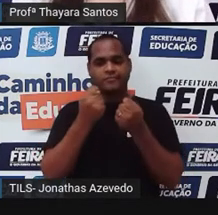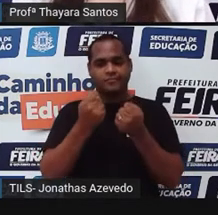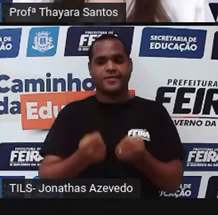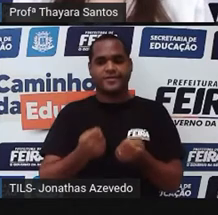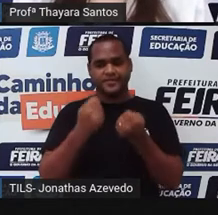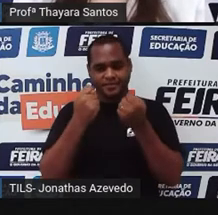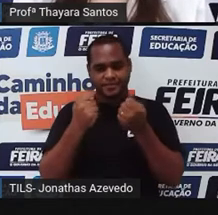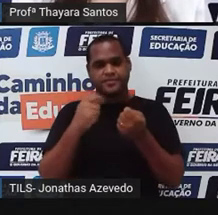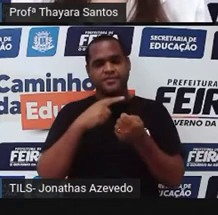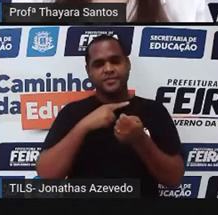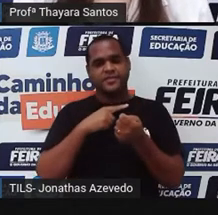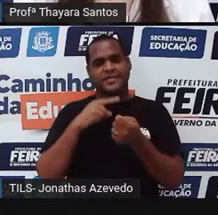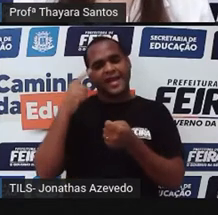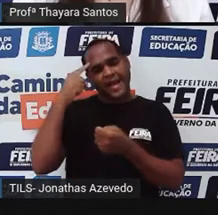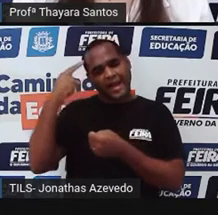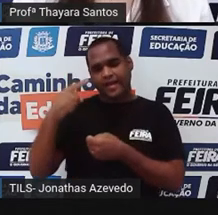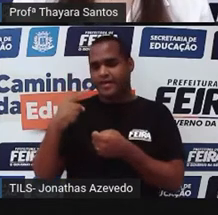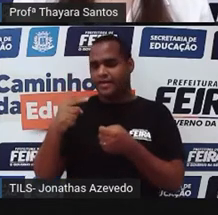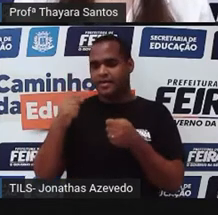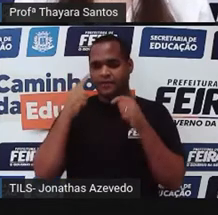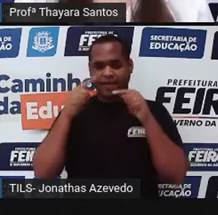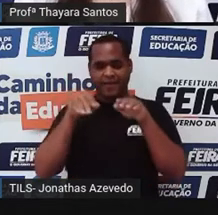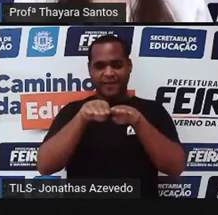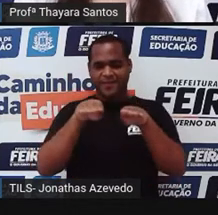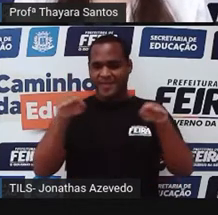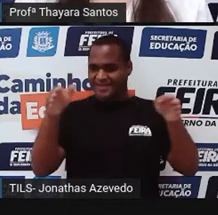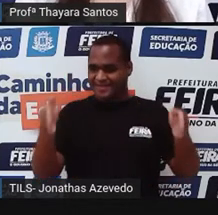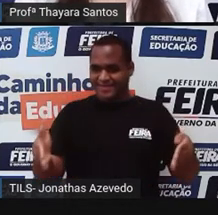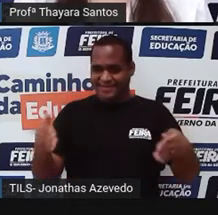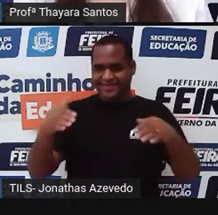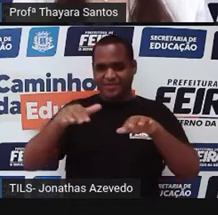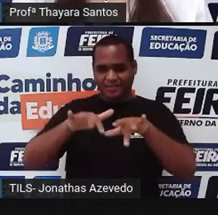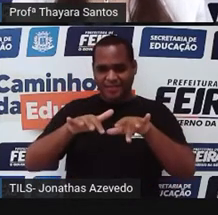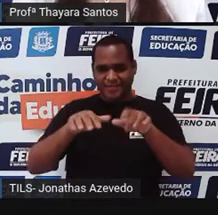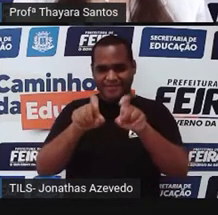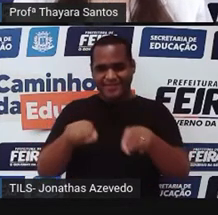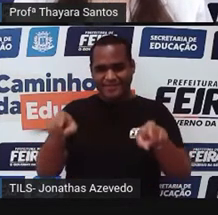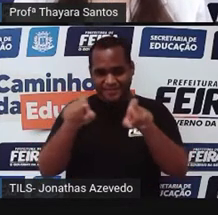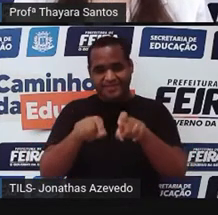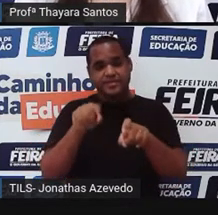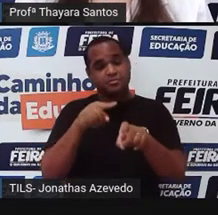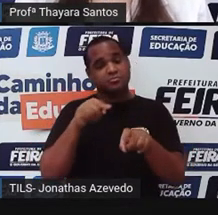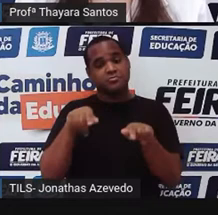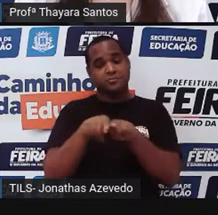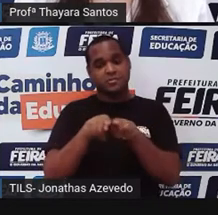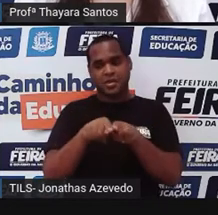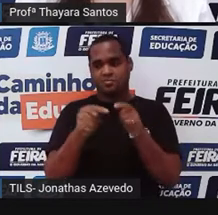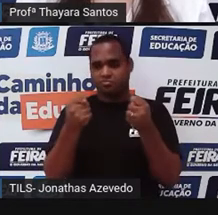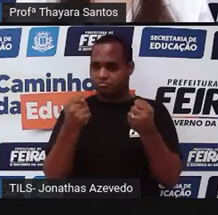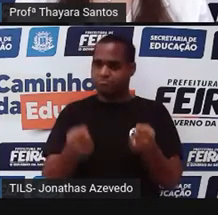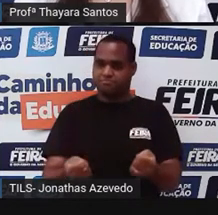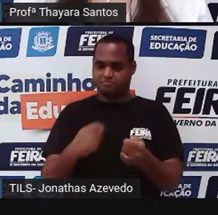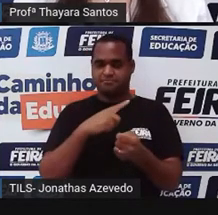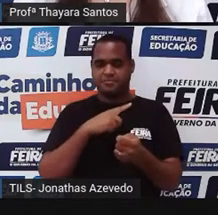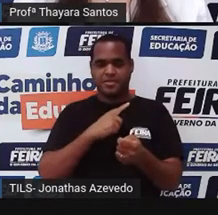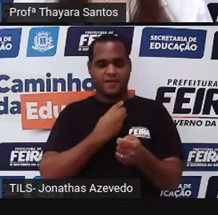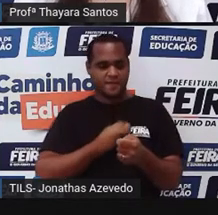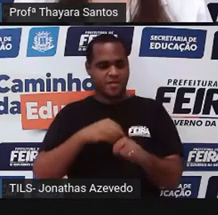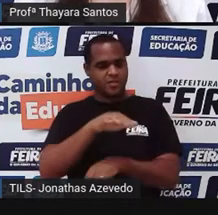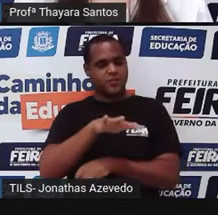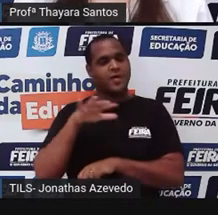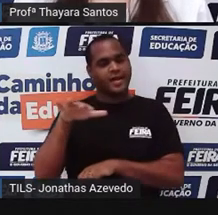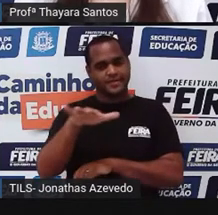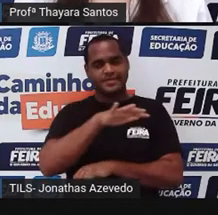A mesa que está aqui na minha frente agora, com o computador em cima, também é matéria, porque ela também possui massa e também ocupa um lugar no